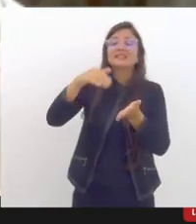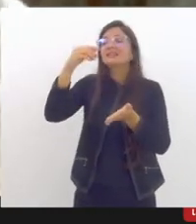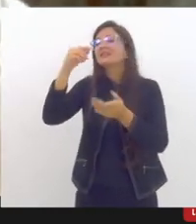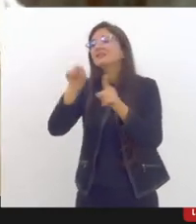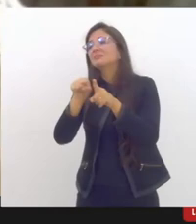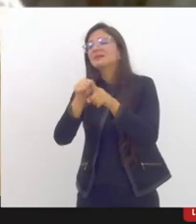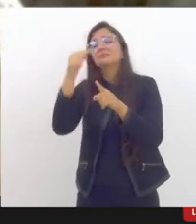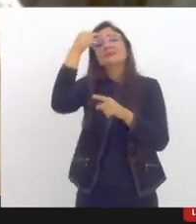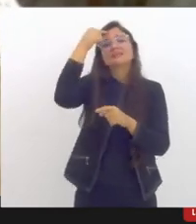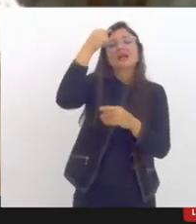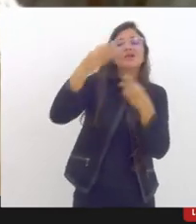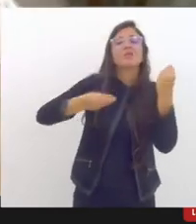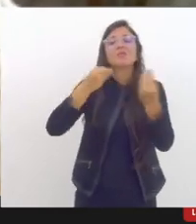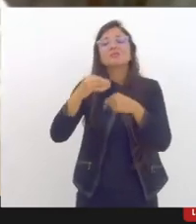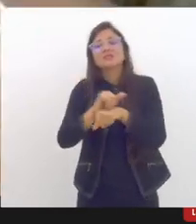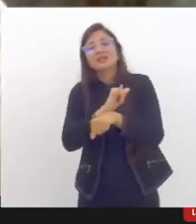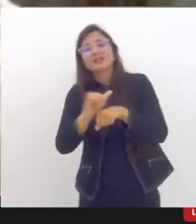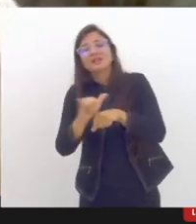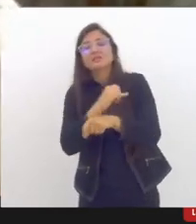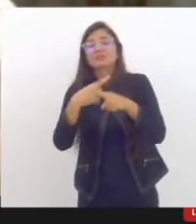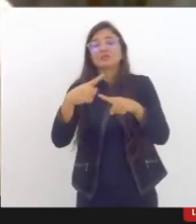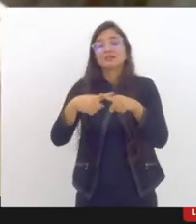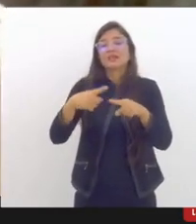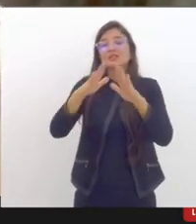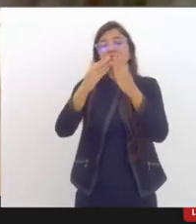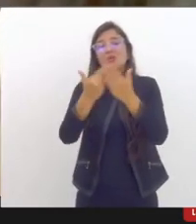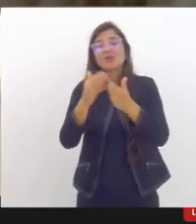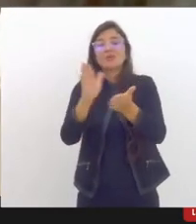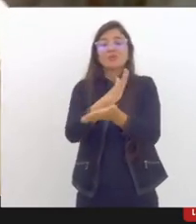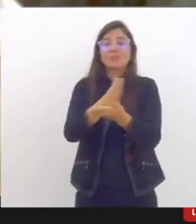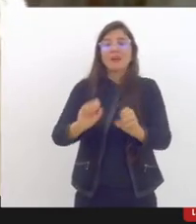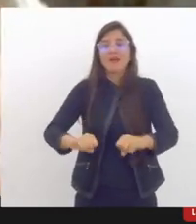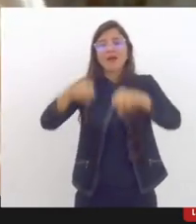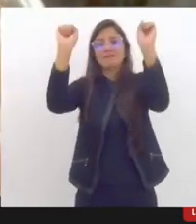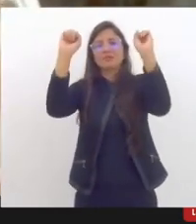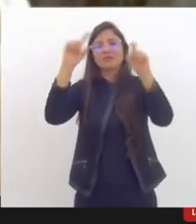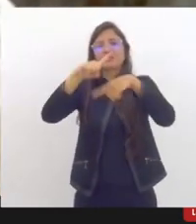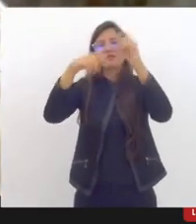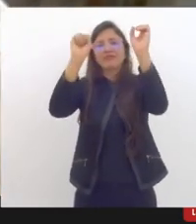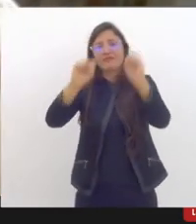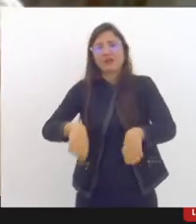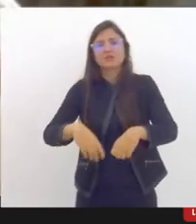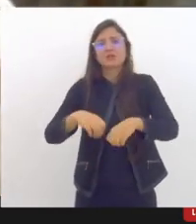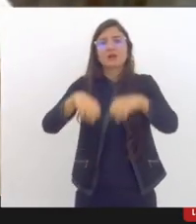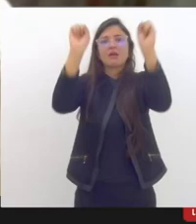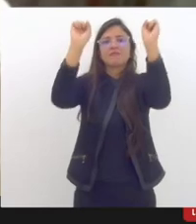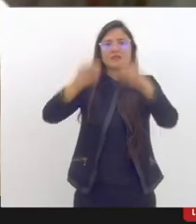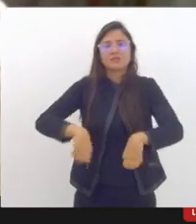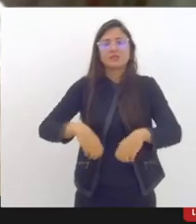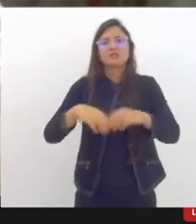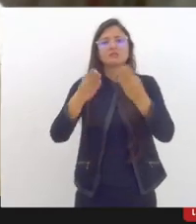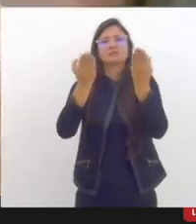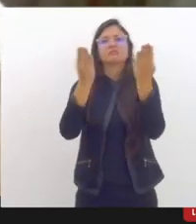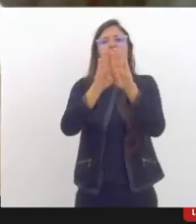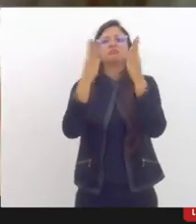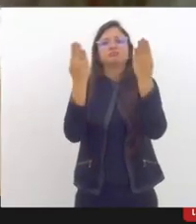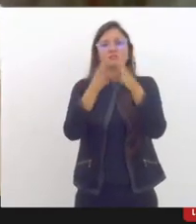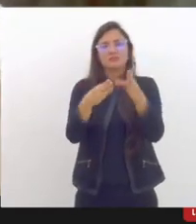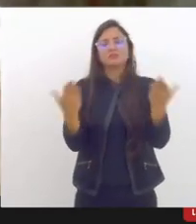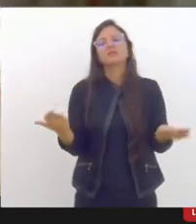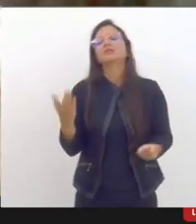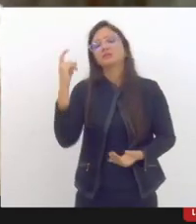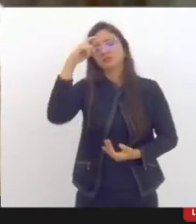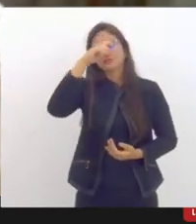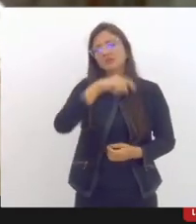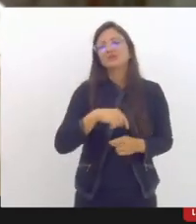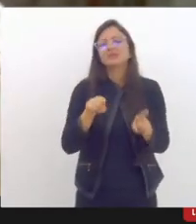no que fazer nas escolas que abriam e fechavam de acordo com as ondulações ainda das cepas do